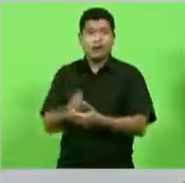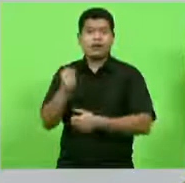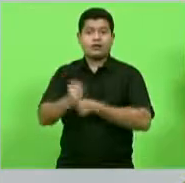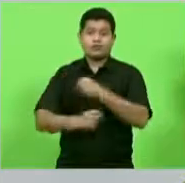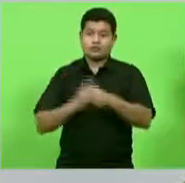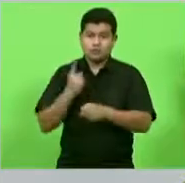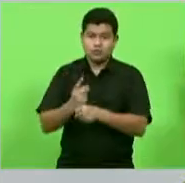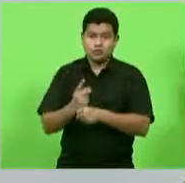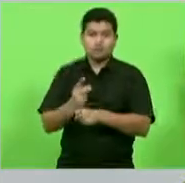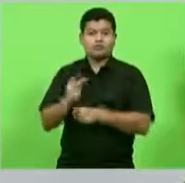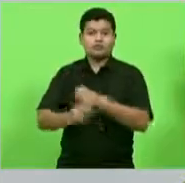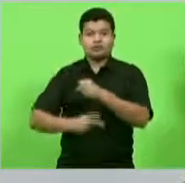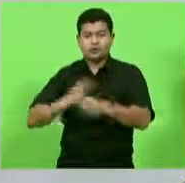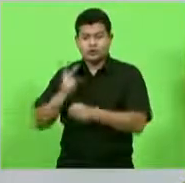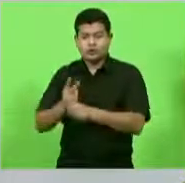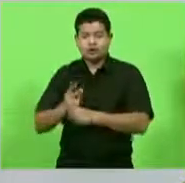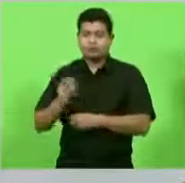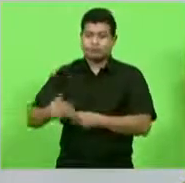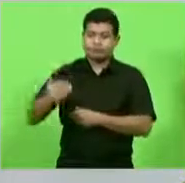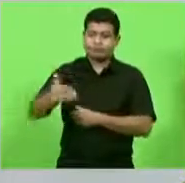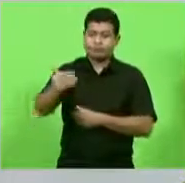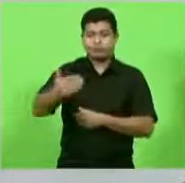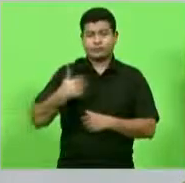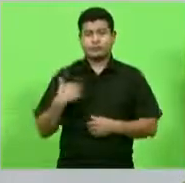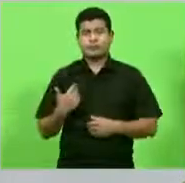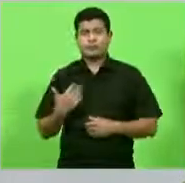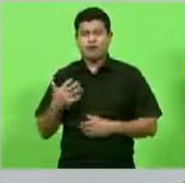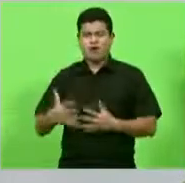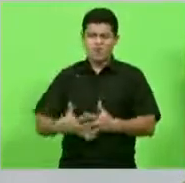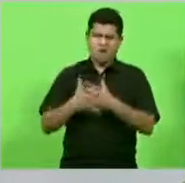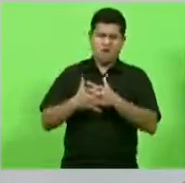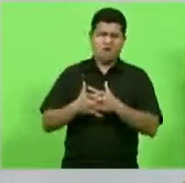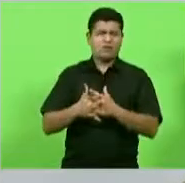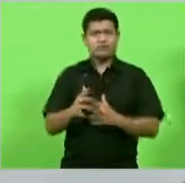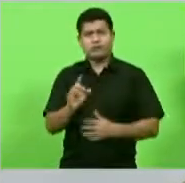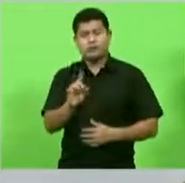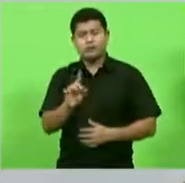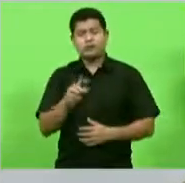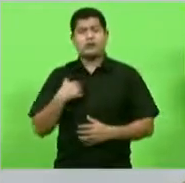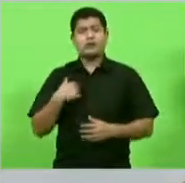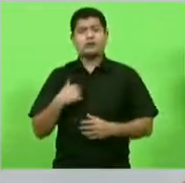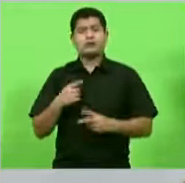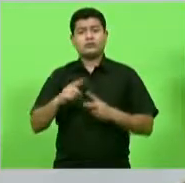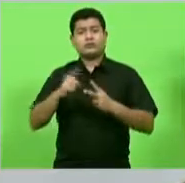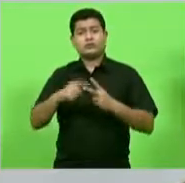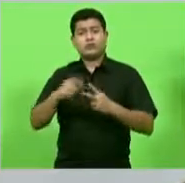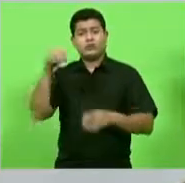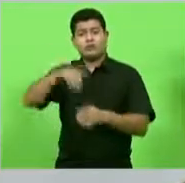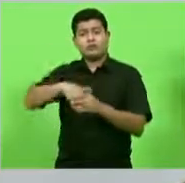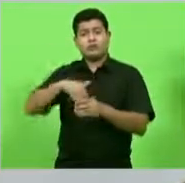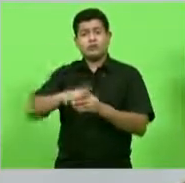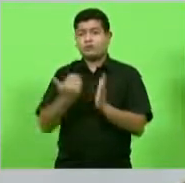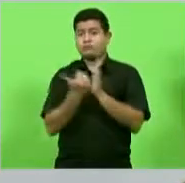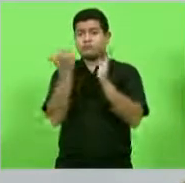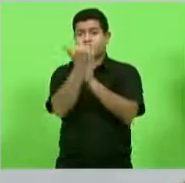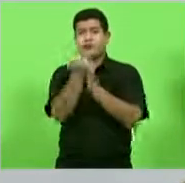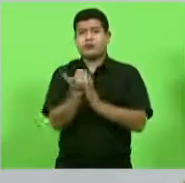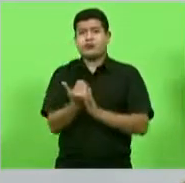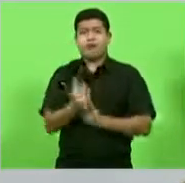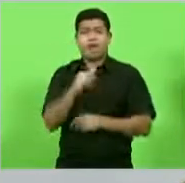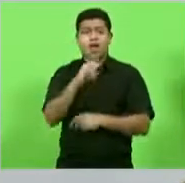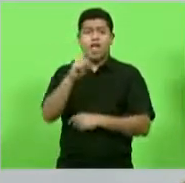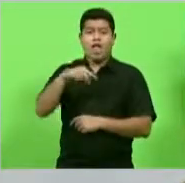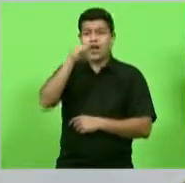confusão fazia confusão mas não tem confusão são apenas dois votos a mais que é o de